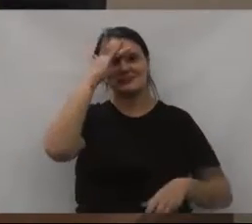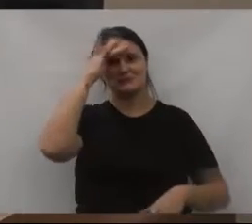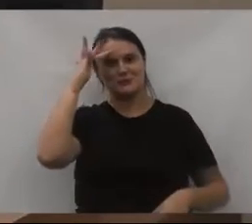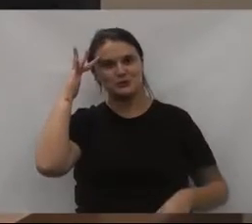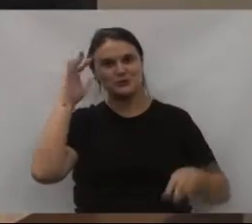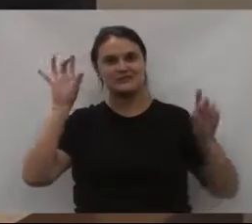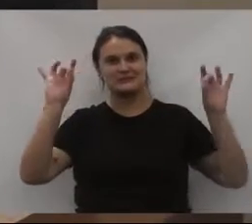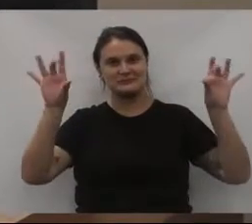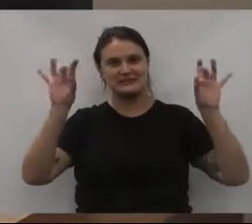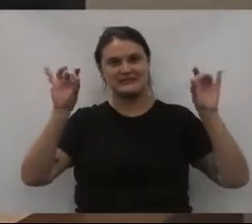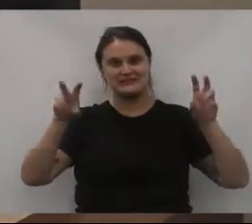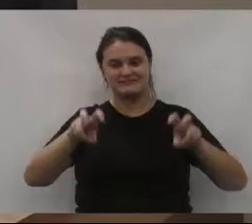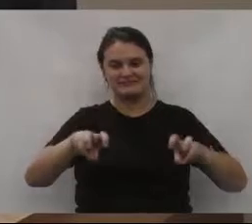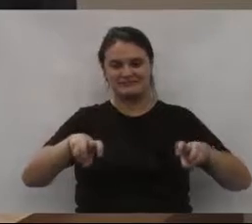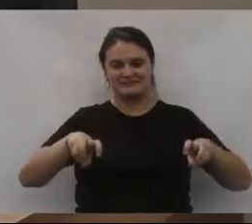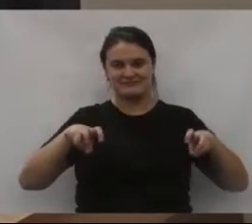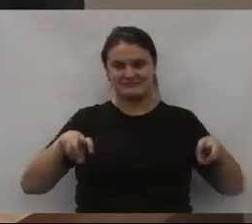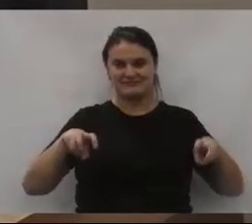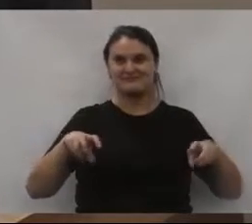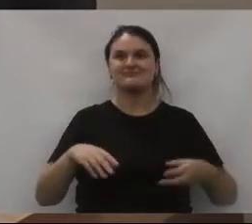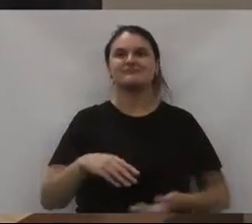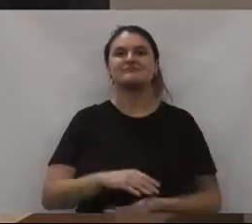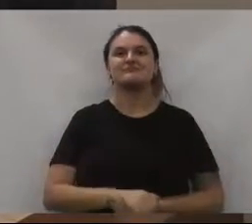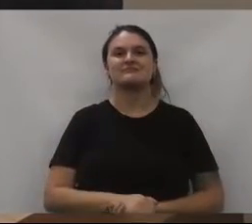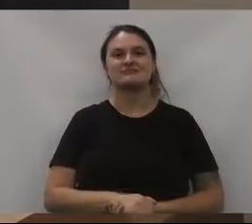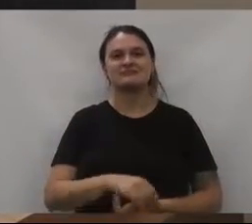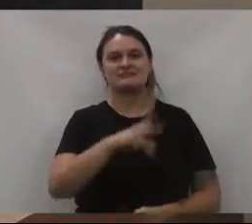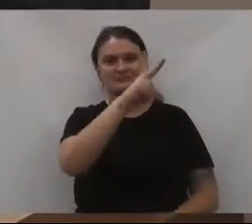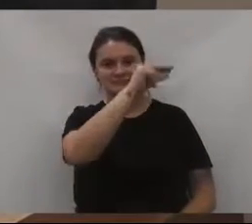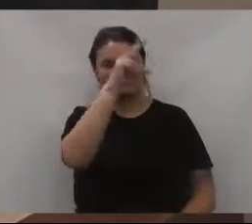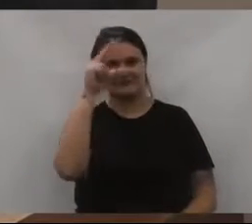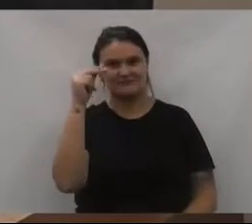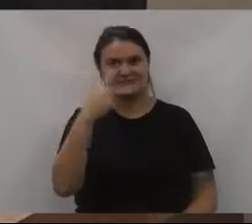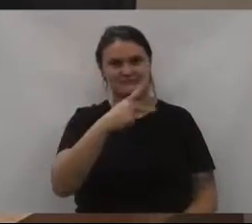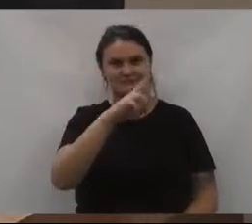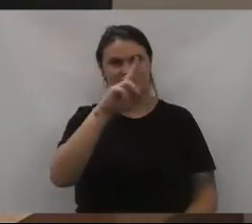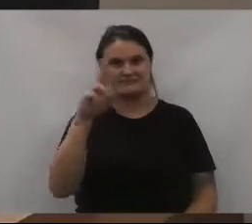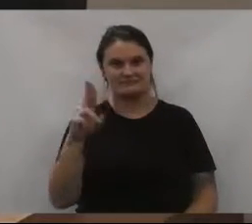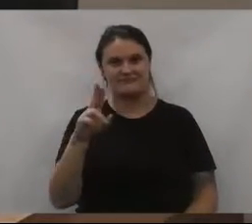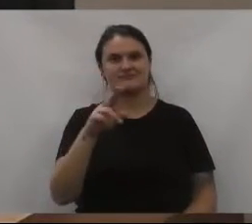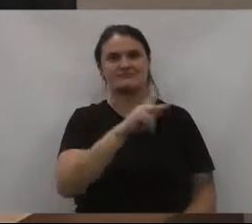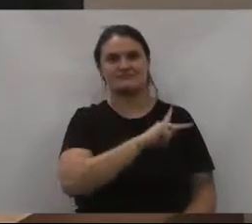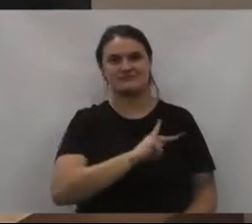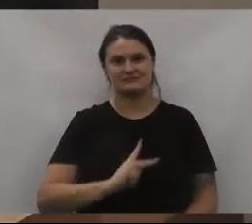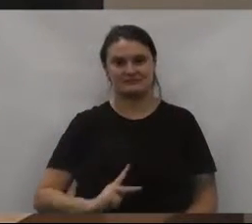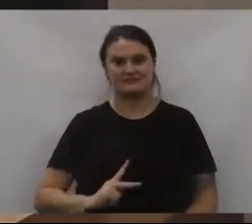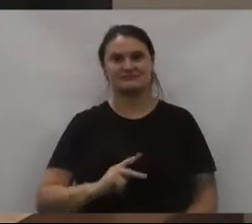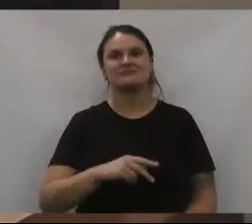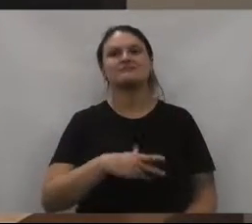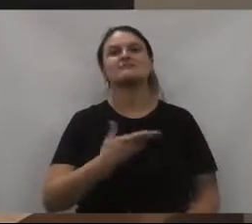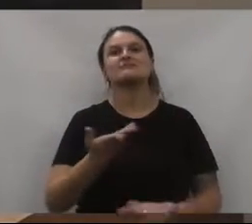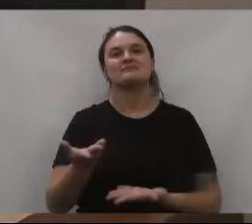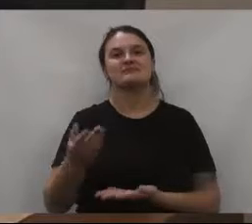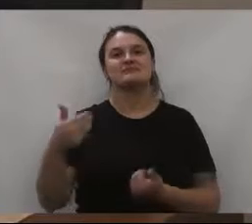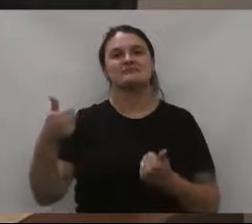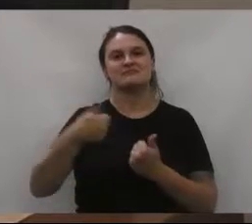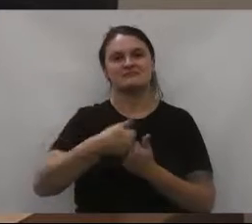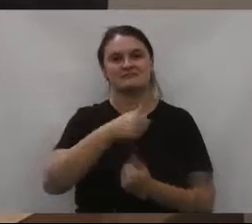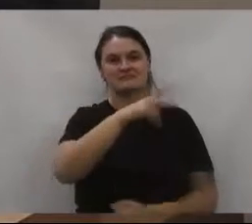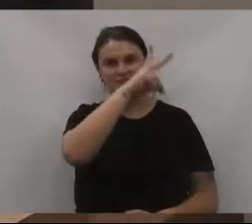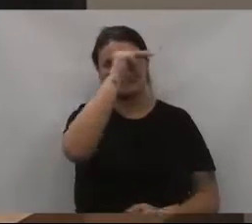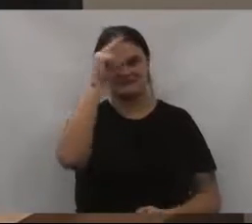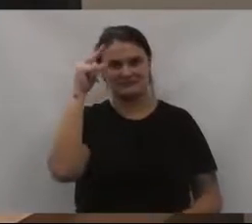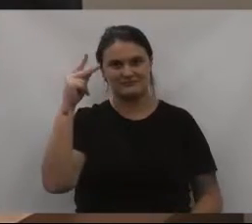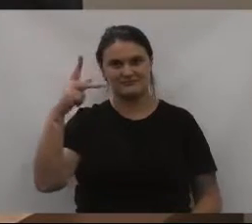anteriormente não foram nominadas, nominarei agora prefeito de Porto União, presidente da Câmara de Vereadores de Porto União, vice-prefeito